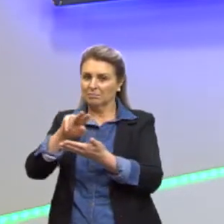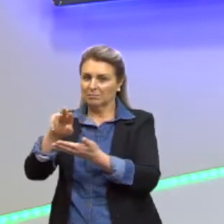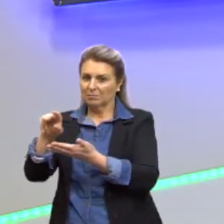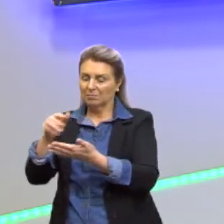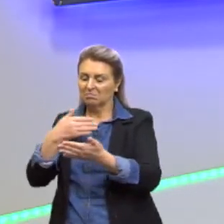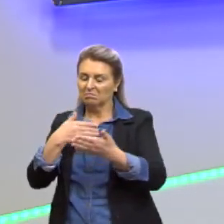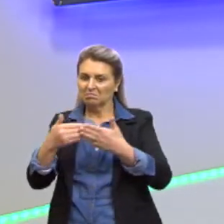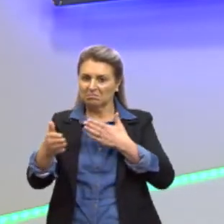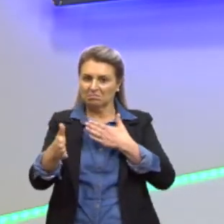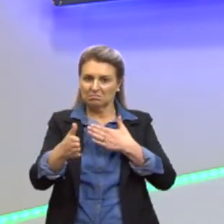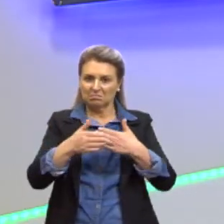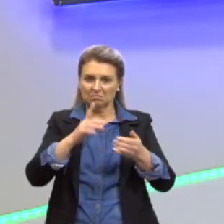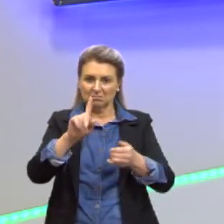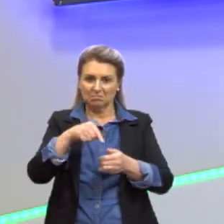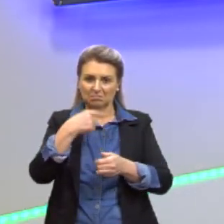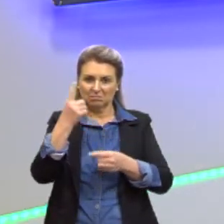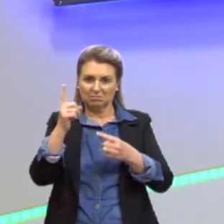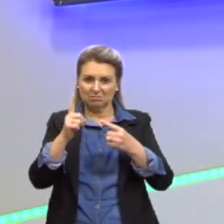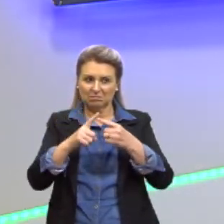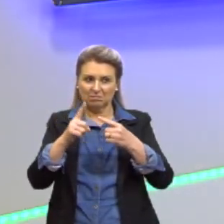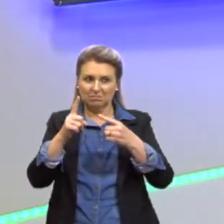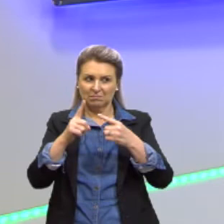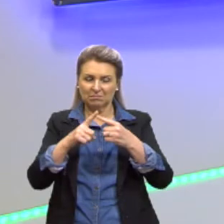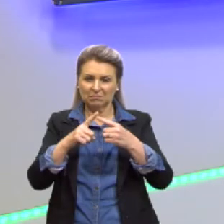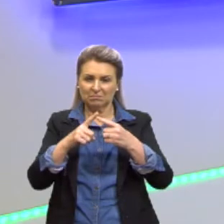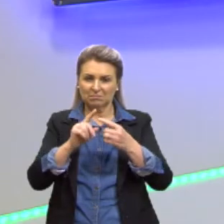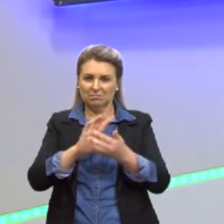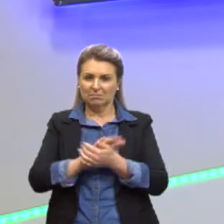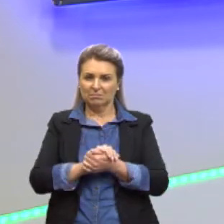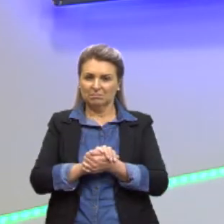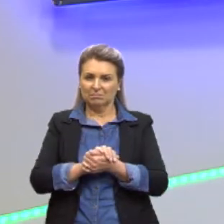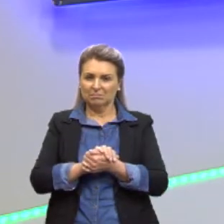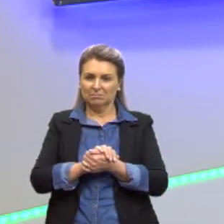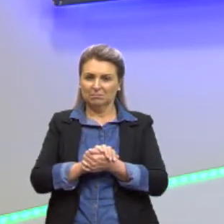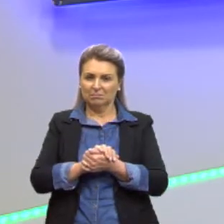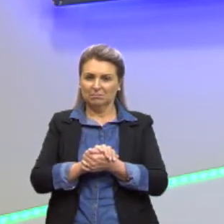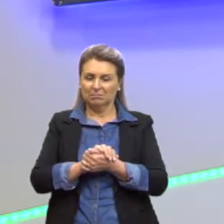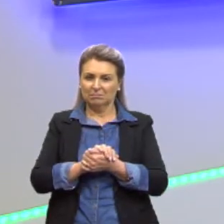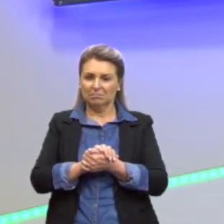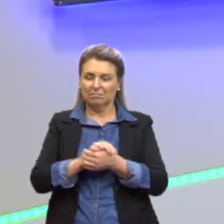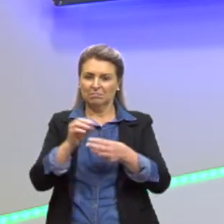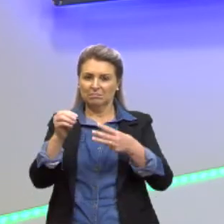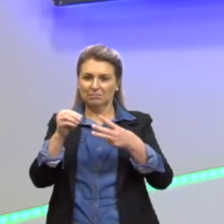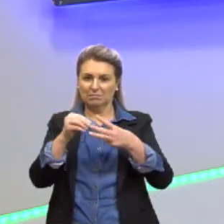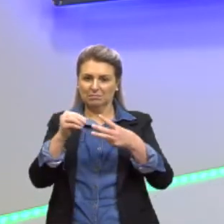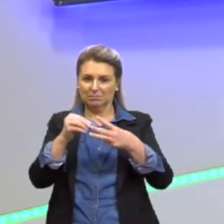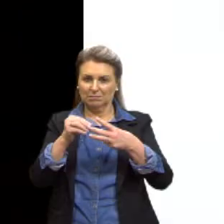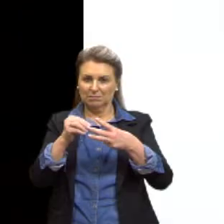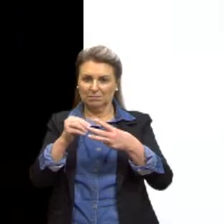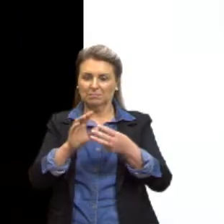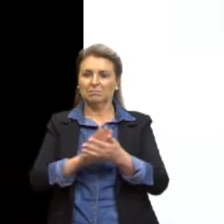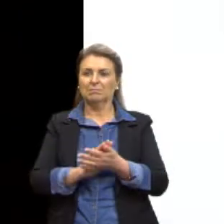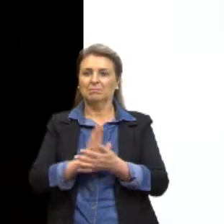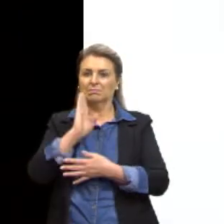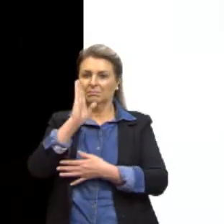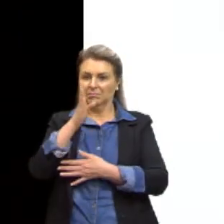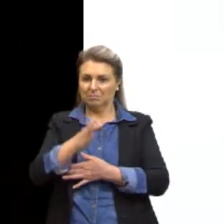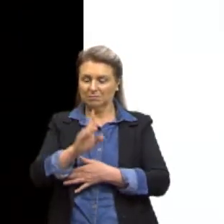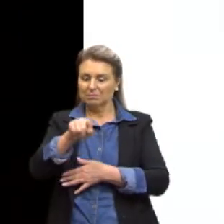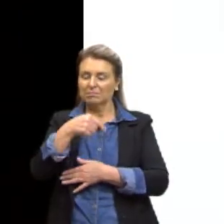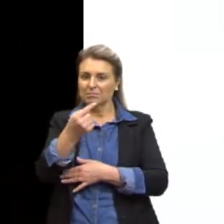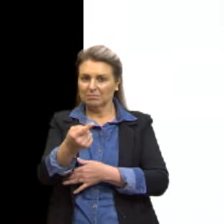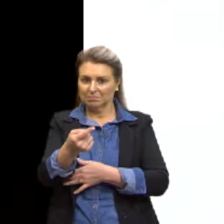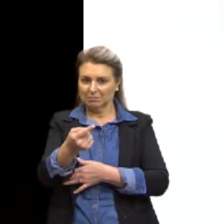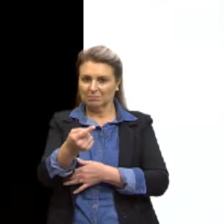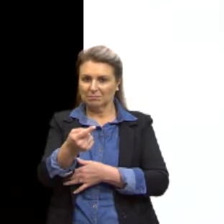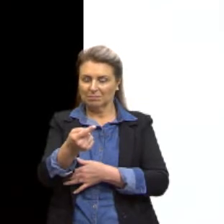qualquer outro tipo de célula, tá? Já essas outras aqui